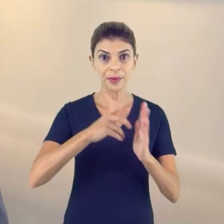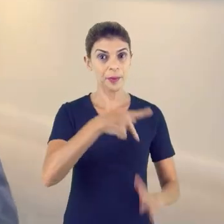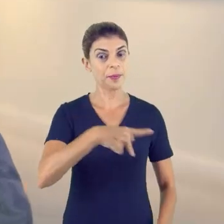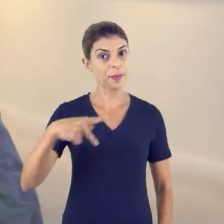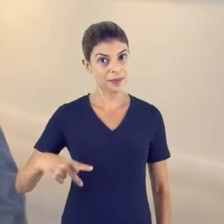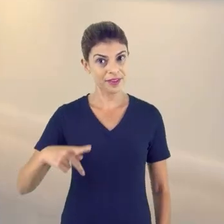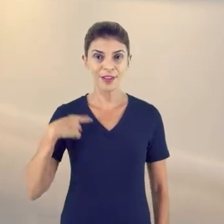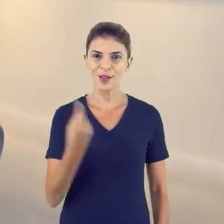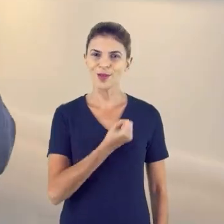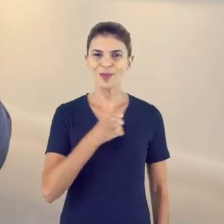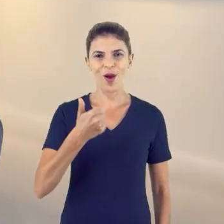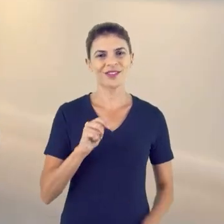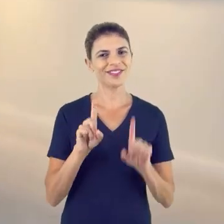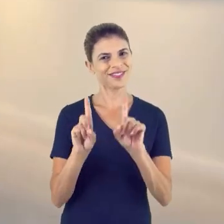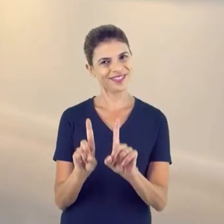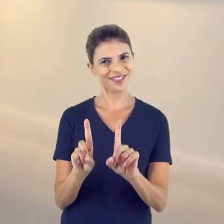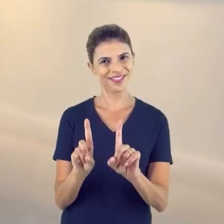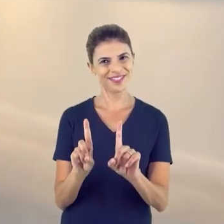Felício é PP, somos todos 11.